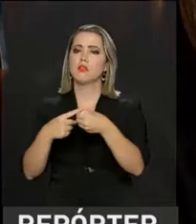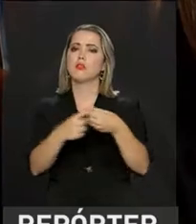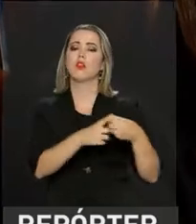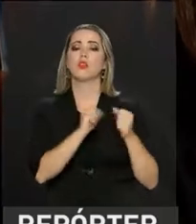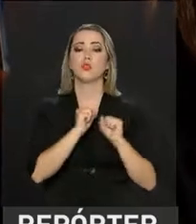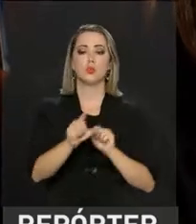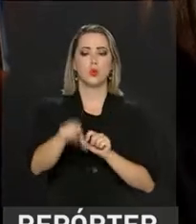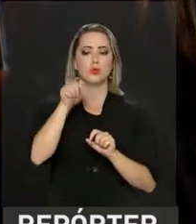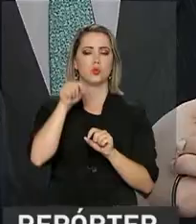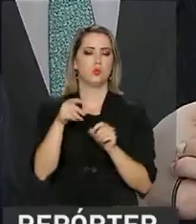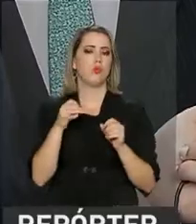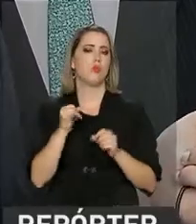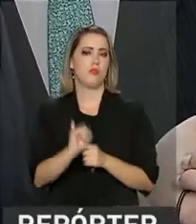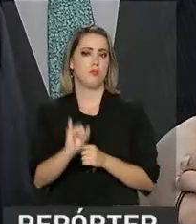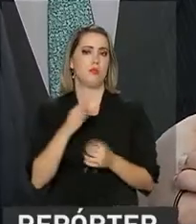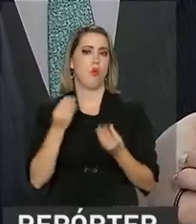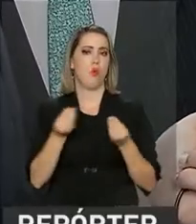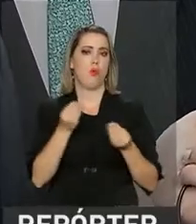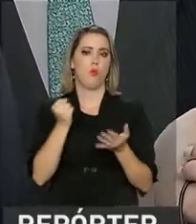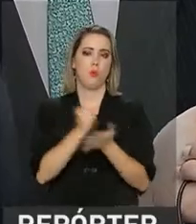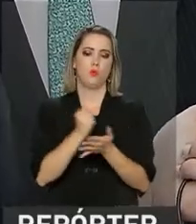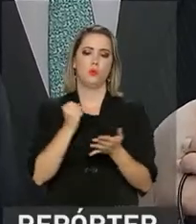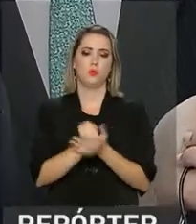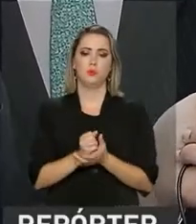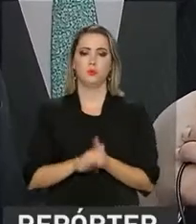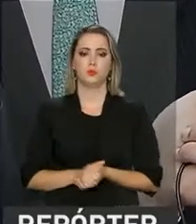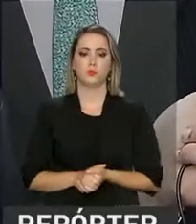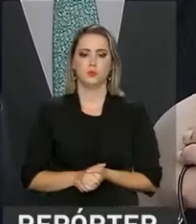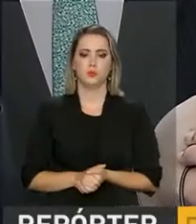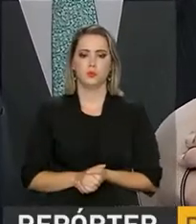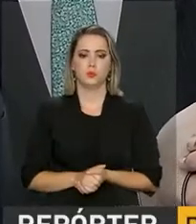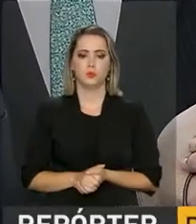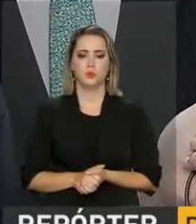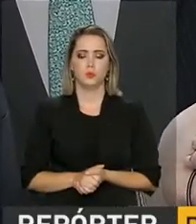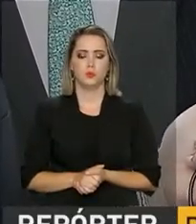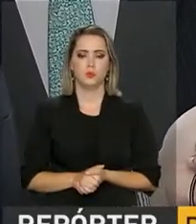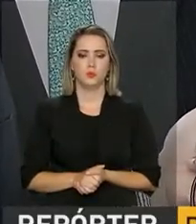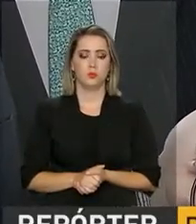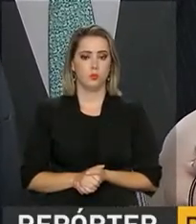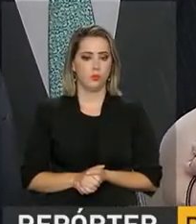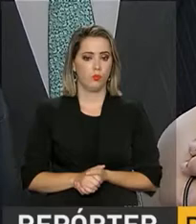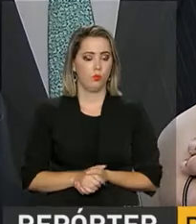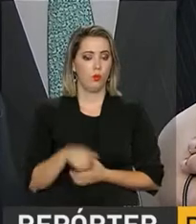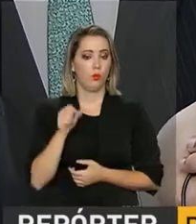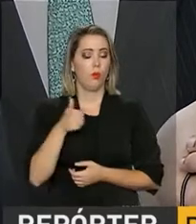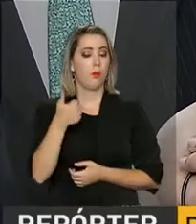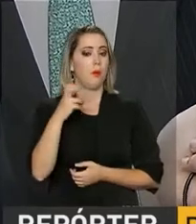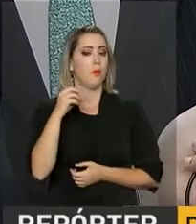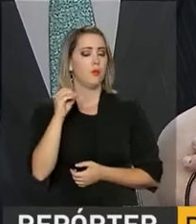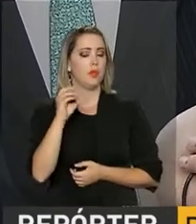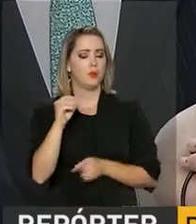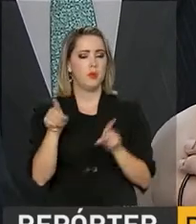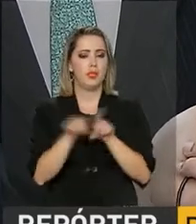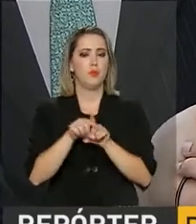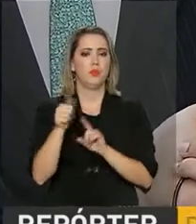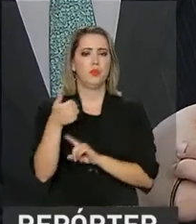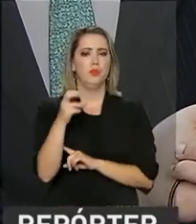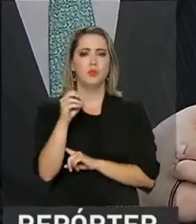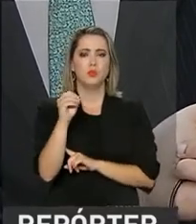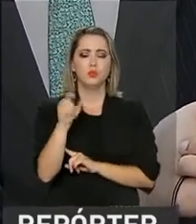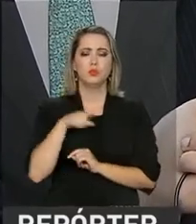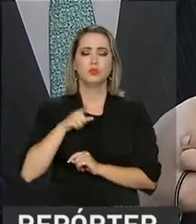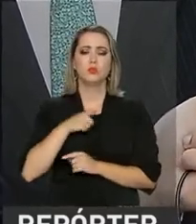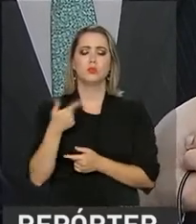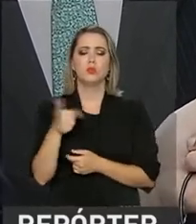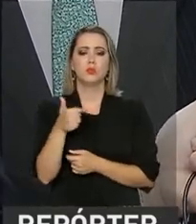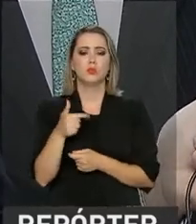como fará a contratação. 1.500 prefeitos brasileiros não aderiram ao programa Mais Médicos, portanto não tem nenhum profissional na sua cidade.